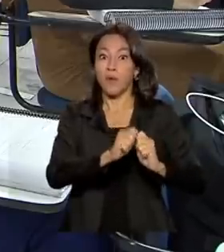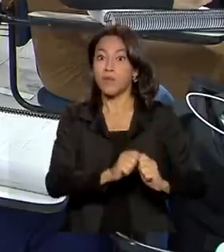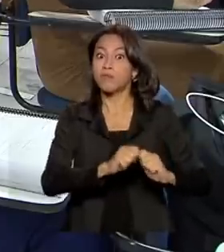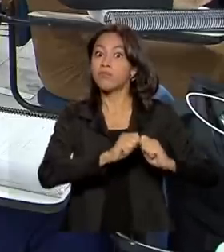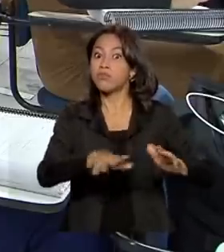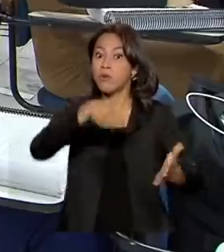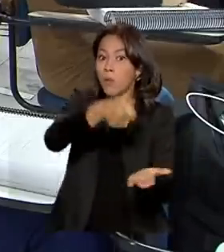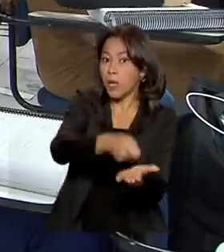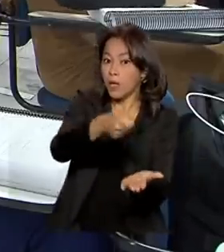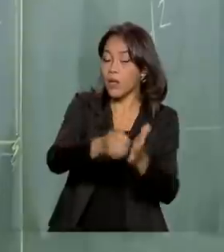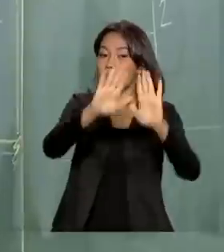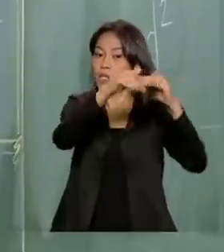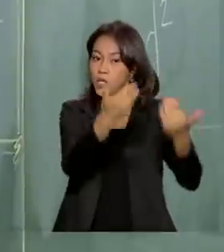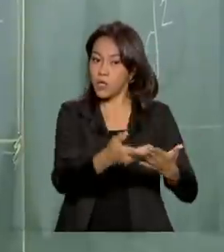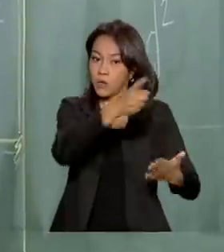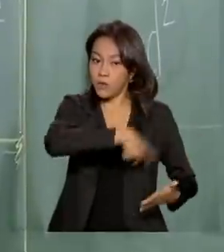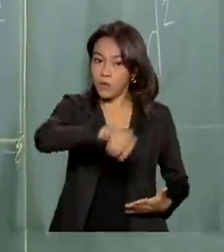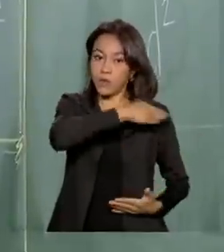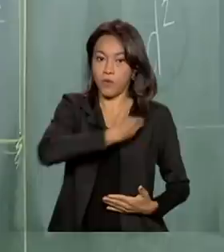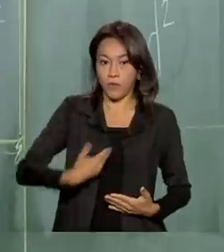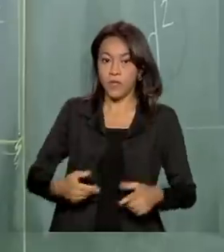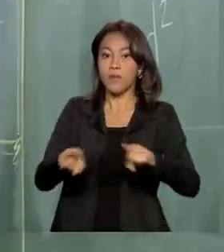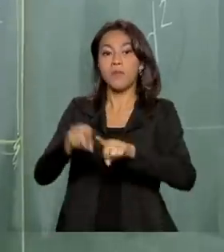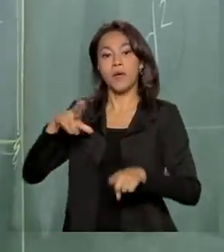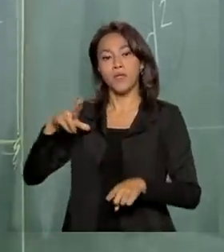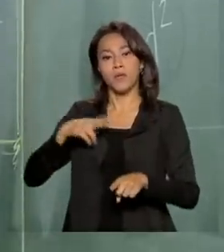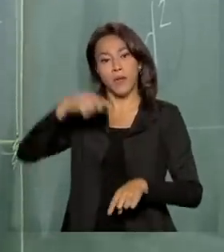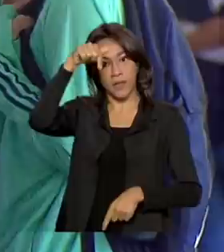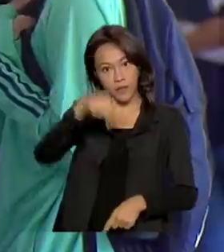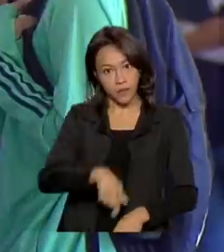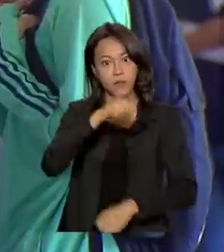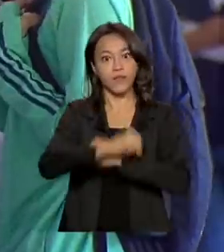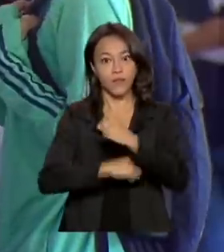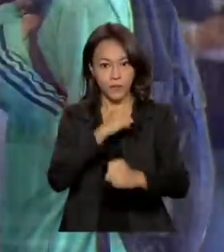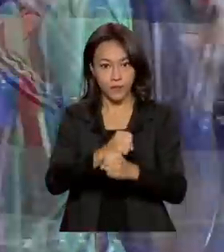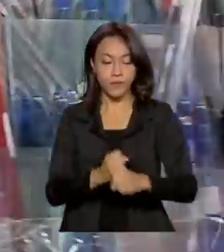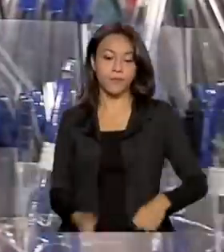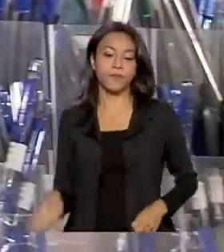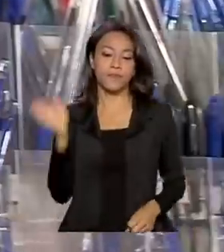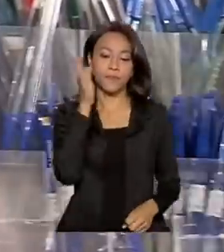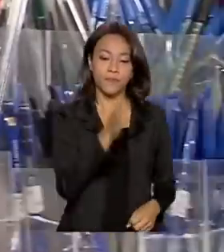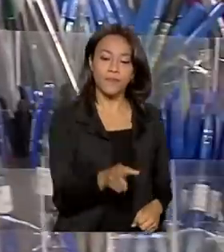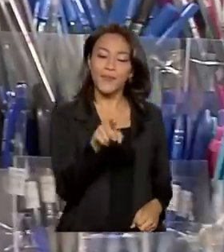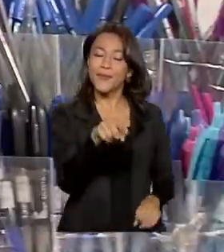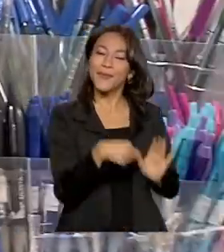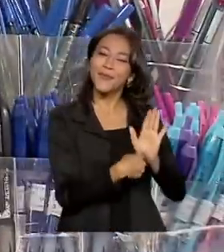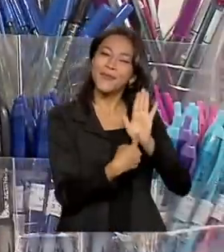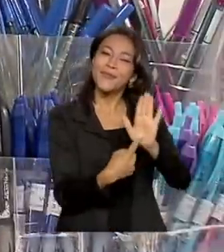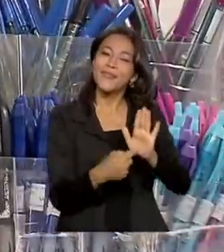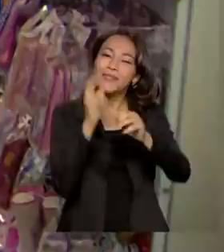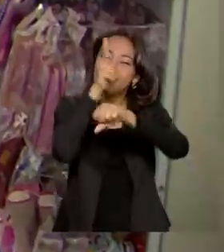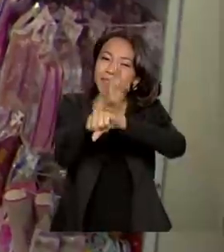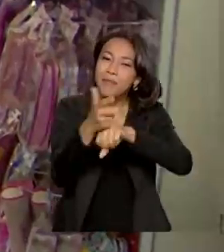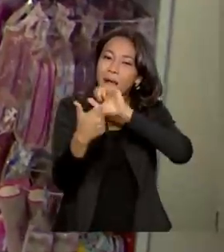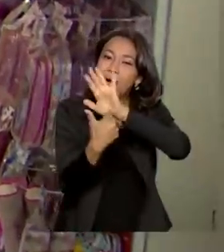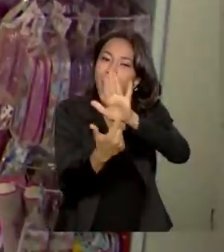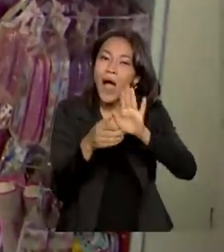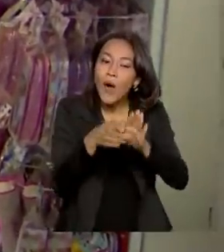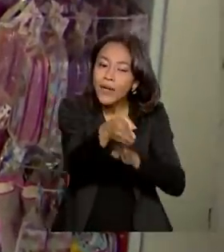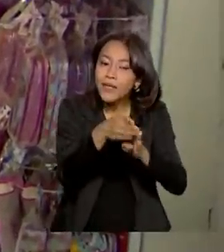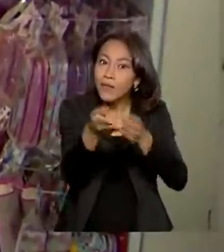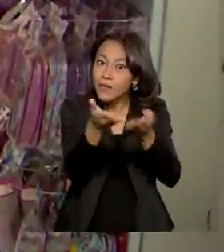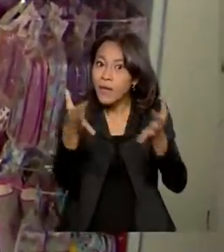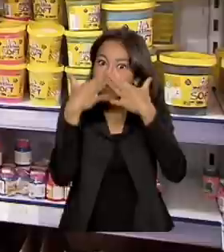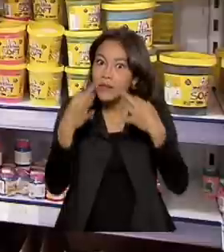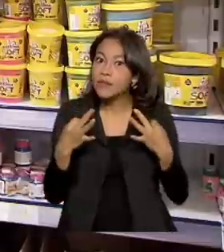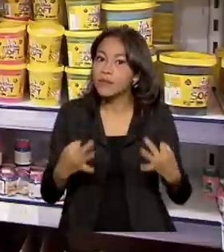escolas públicas e particulares de todo o país a partir deste ano. E uma reportagem para ajudar o consumidor a ficar atento